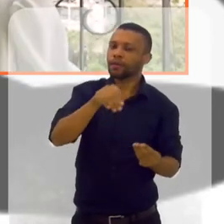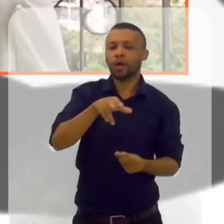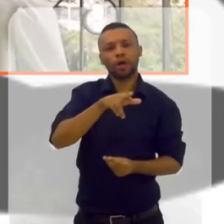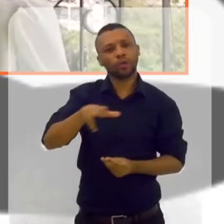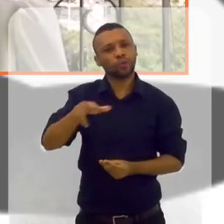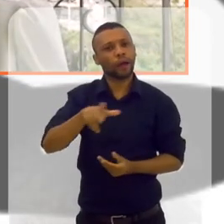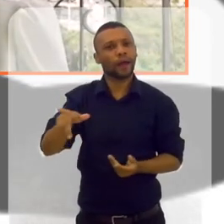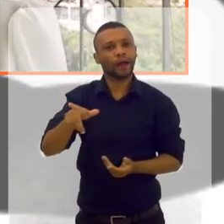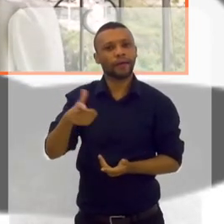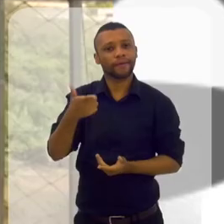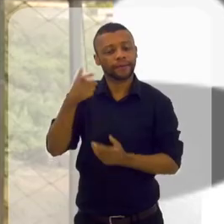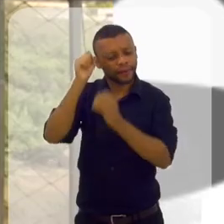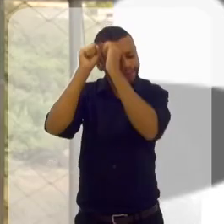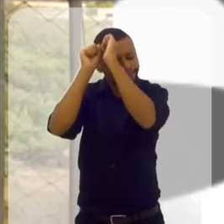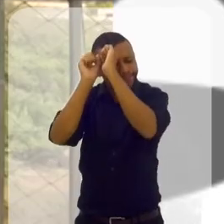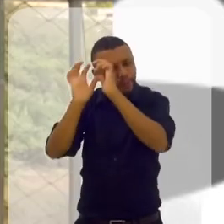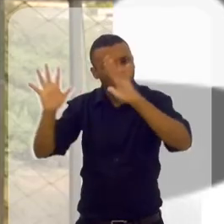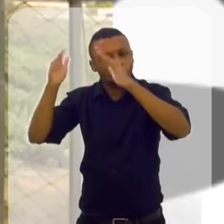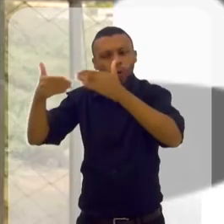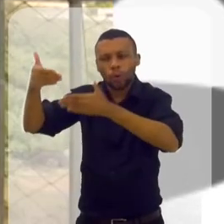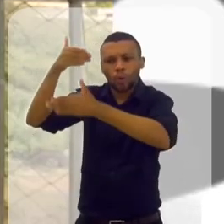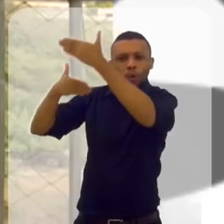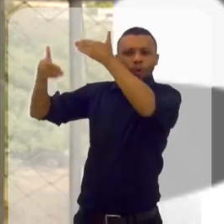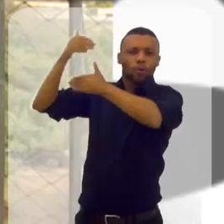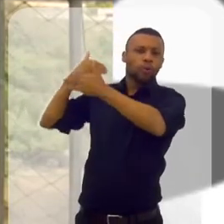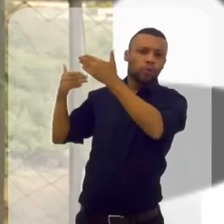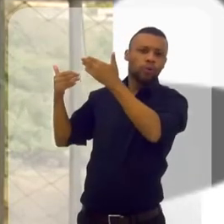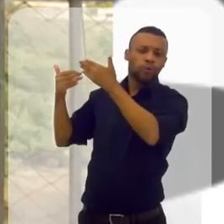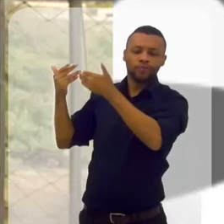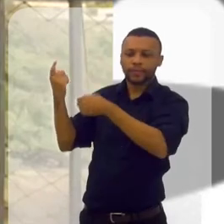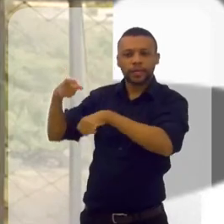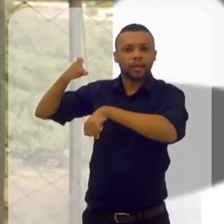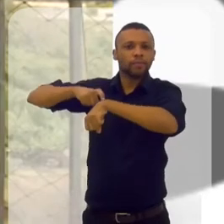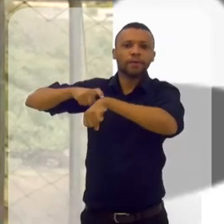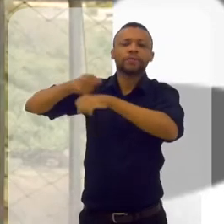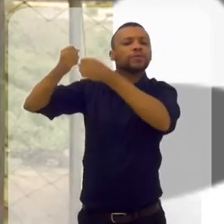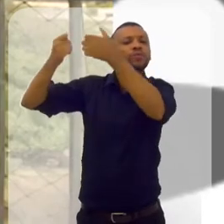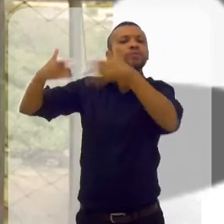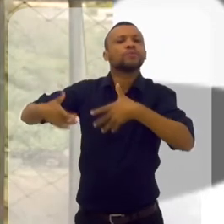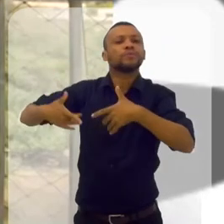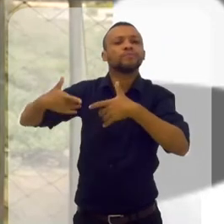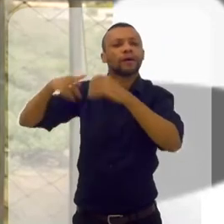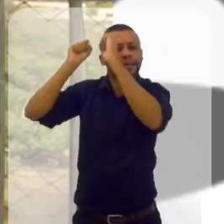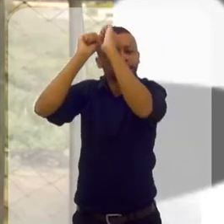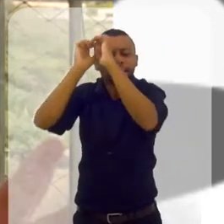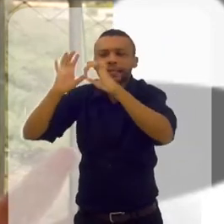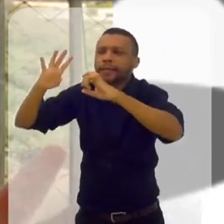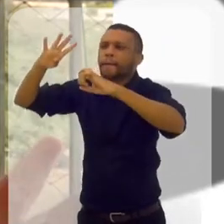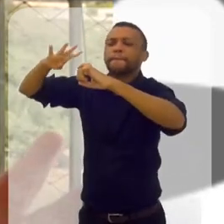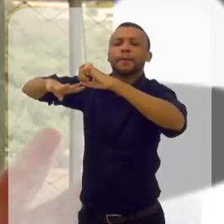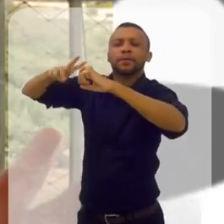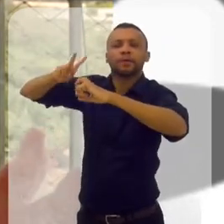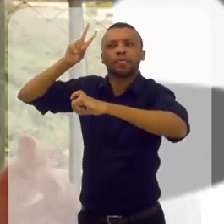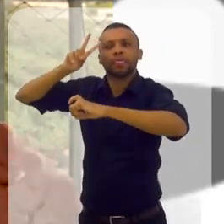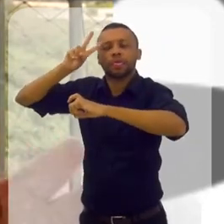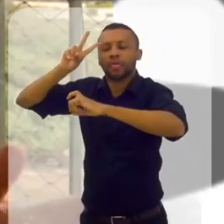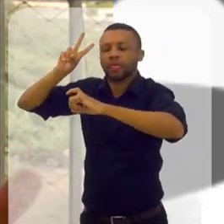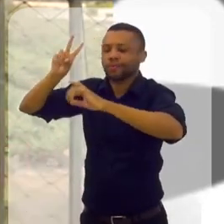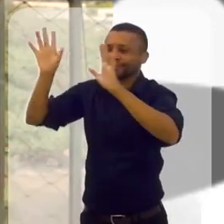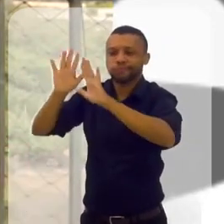espiritual. Não. Regressão nada mais é do que você regredir aquele momento. E o que eu explico pra pessoa tirar esse minto todo?